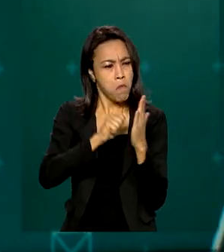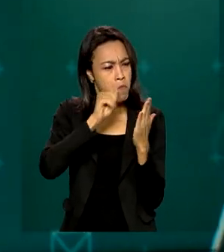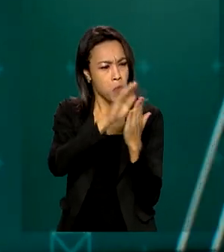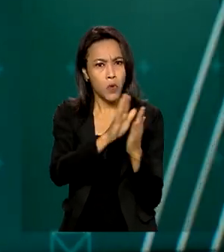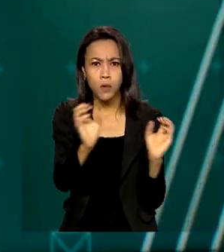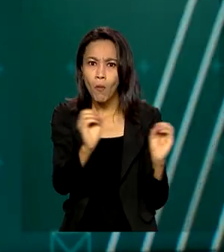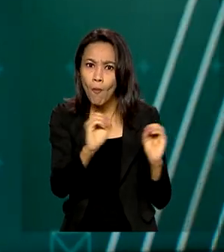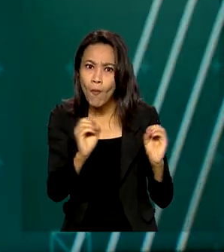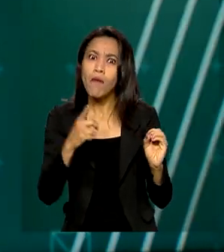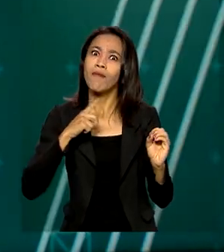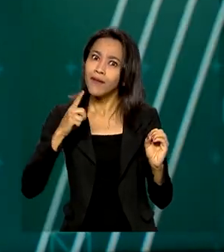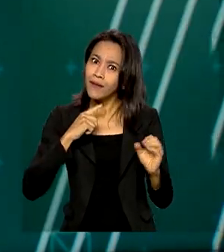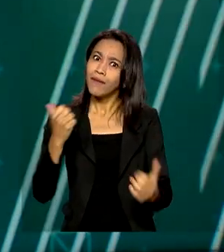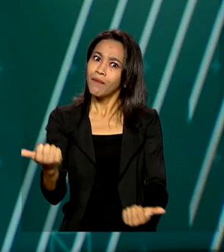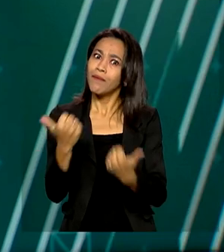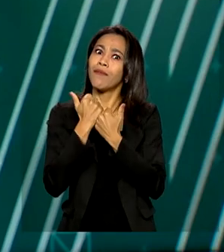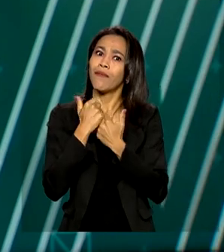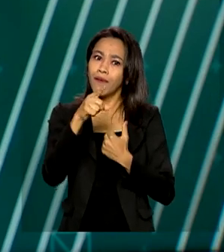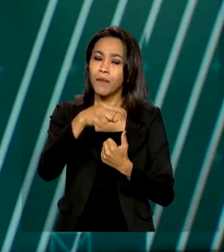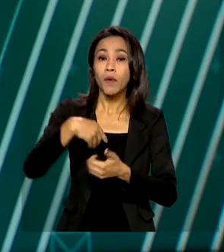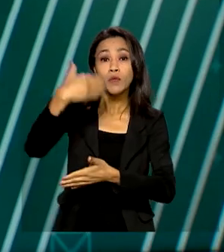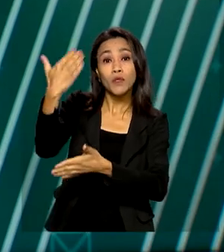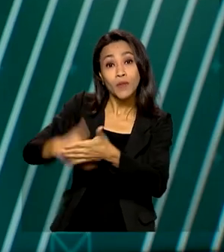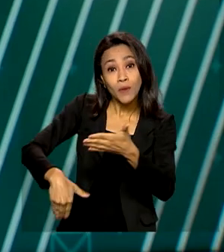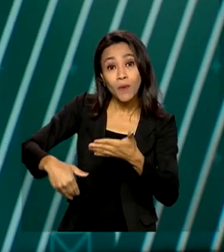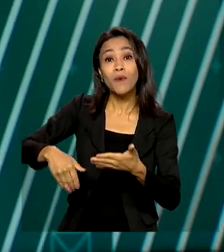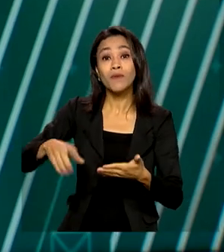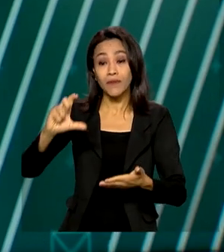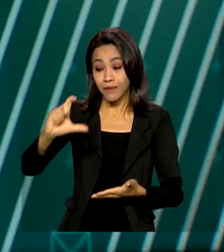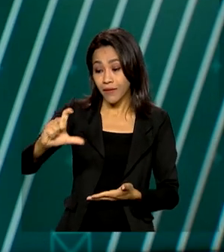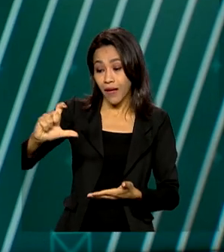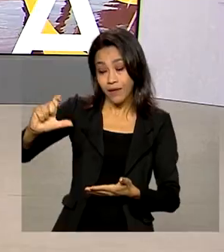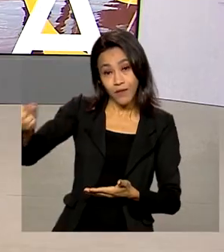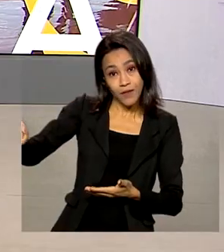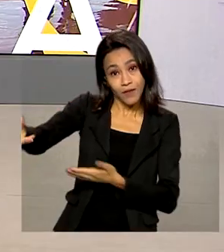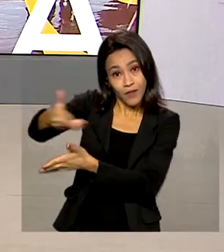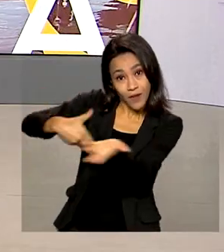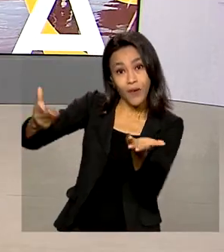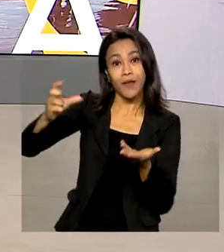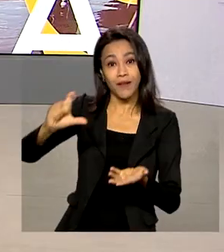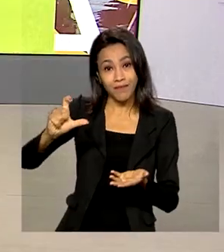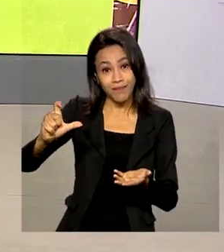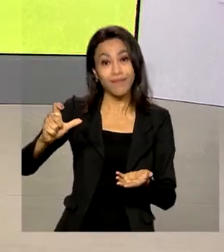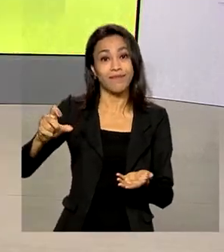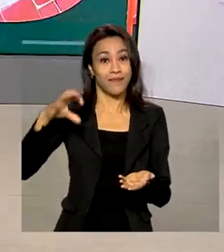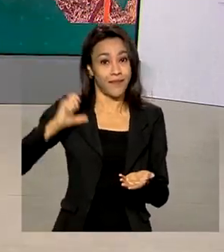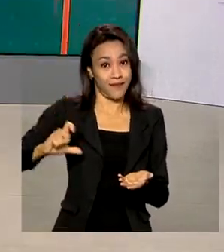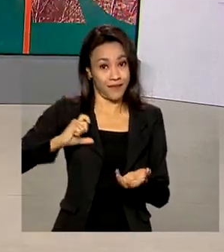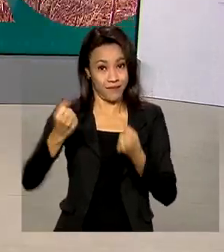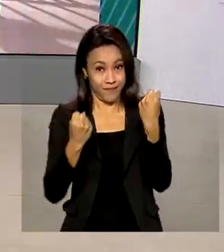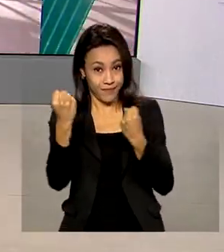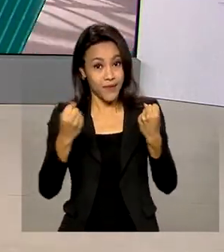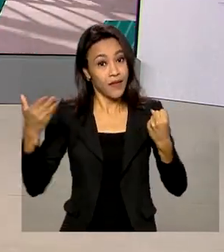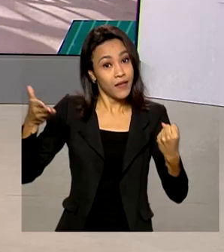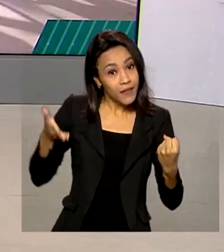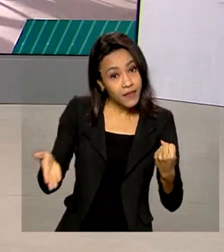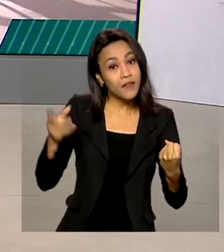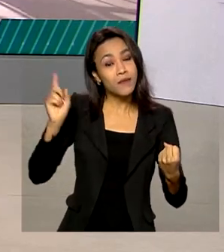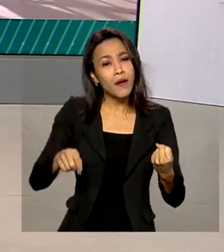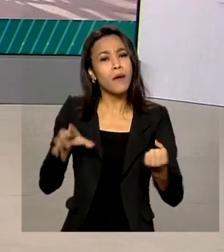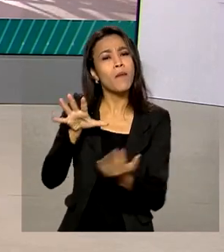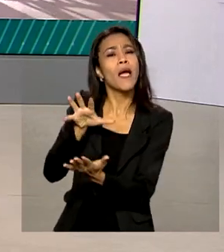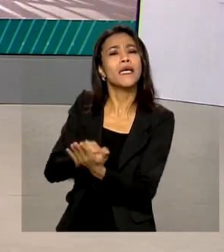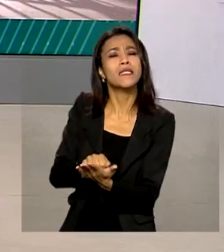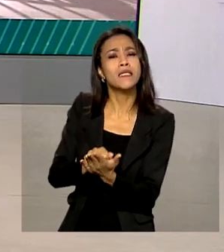benefícios, como desconto na renovação da carteira de habilitação. A novidade é resultado do Registro Nacional Positivo